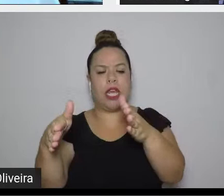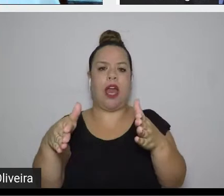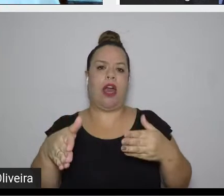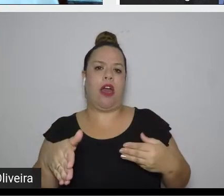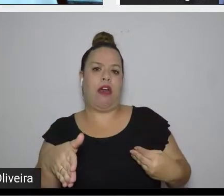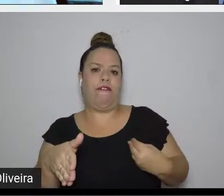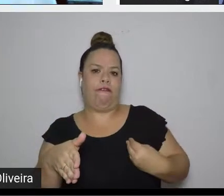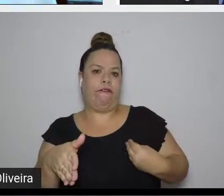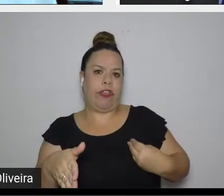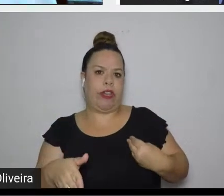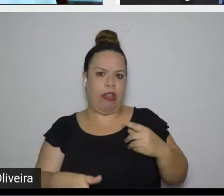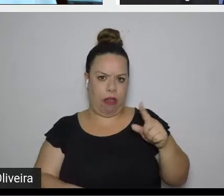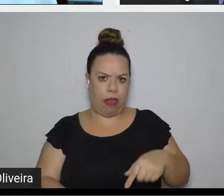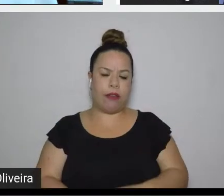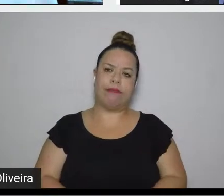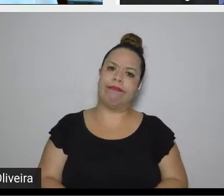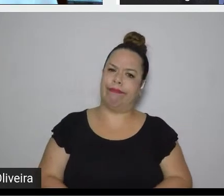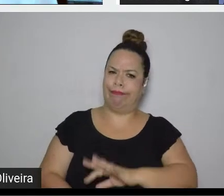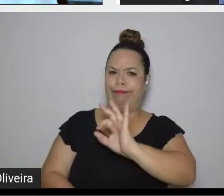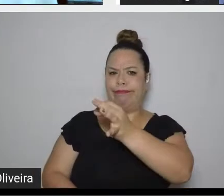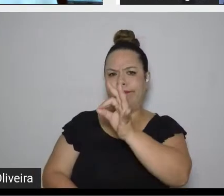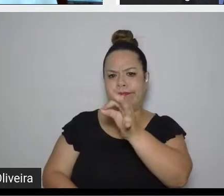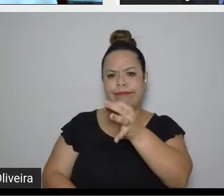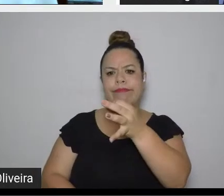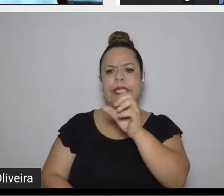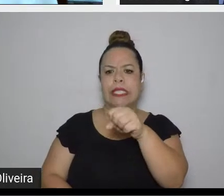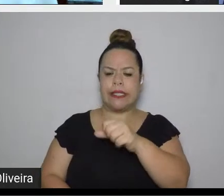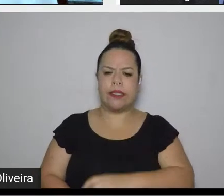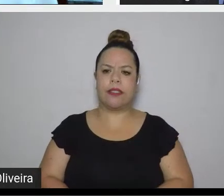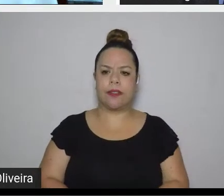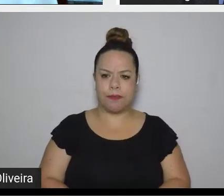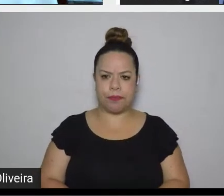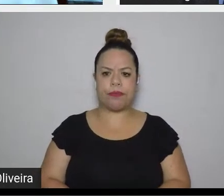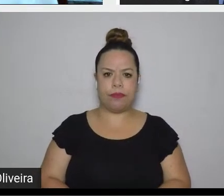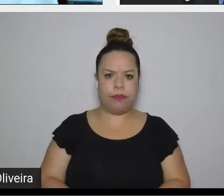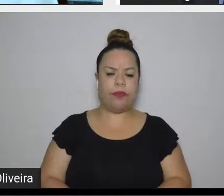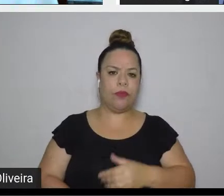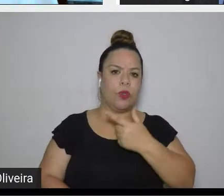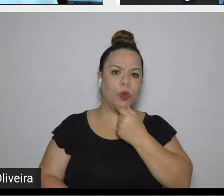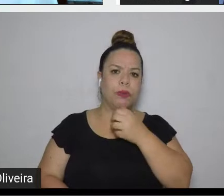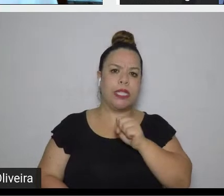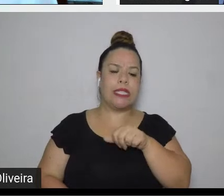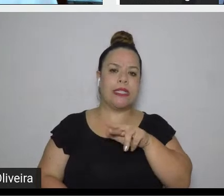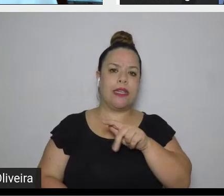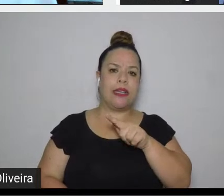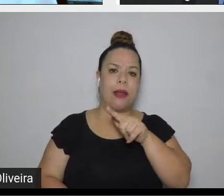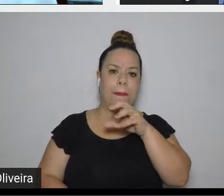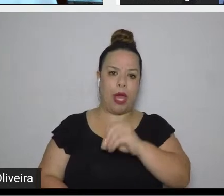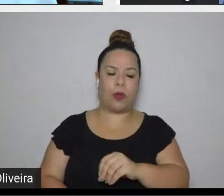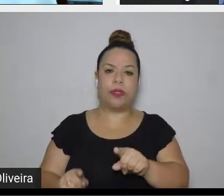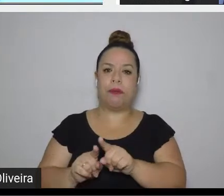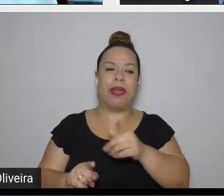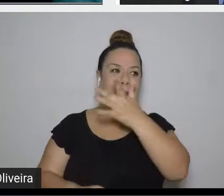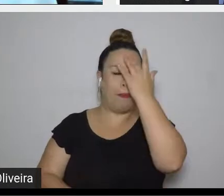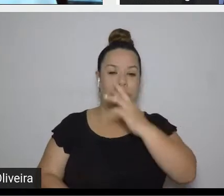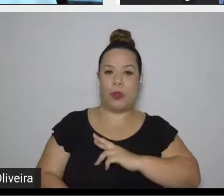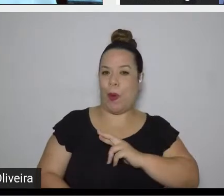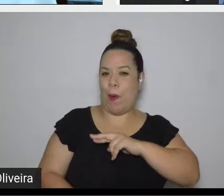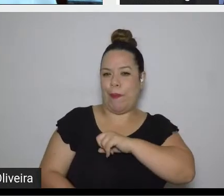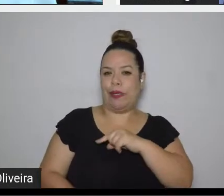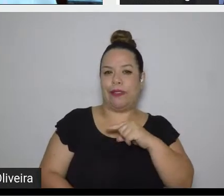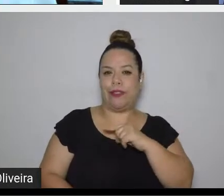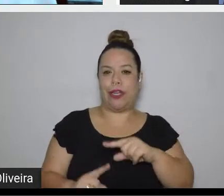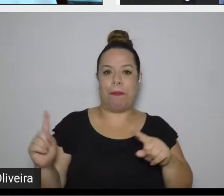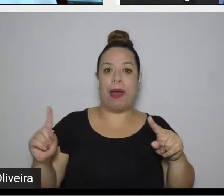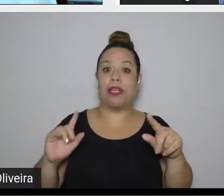sem dúvida. O Saramago, como eu disse, é um romancista do homem